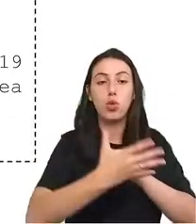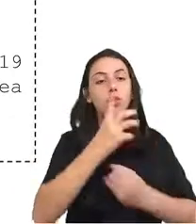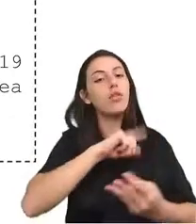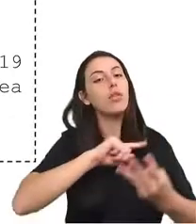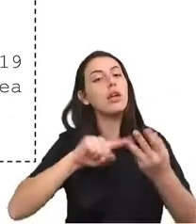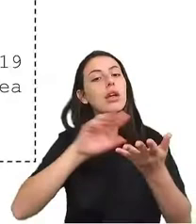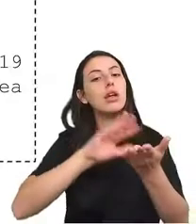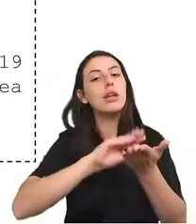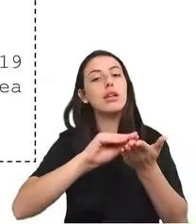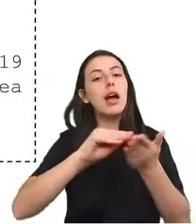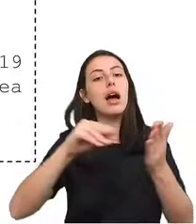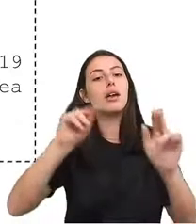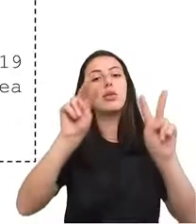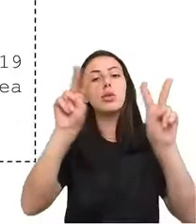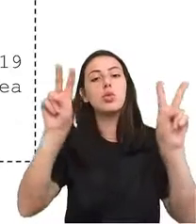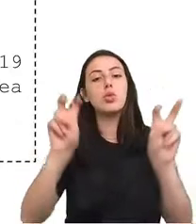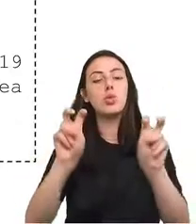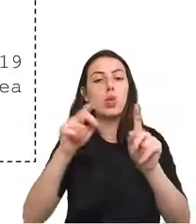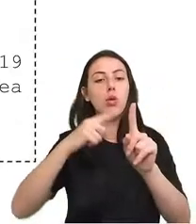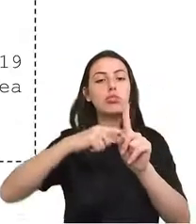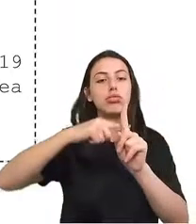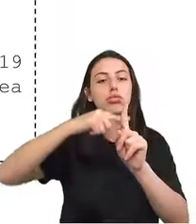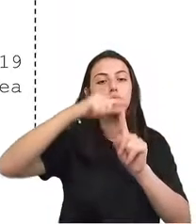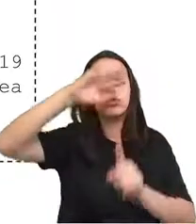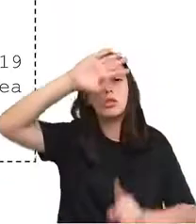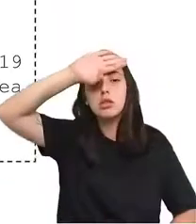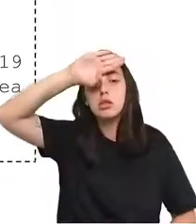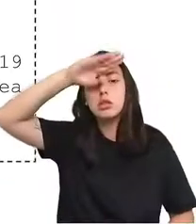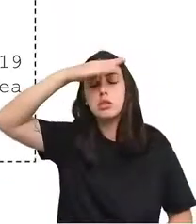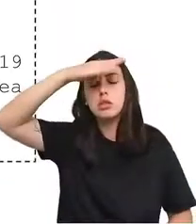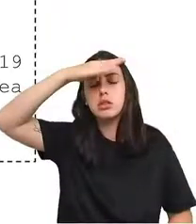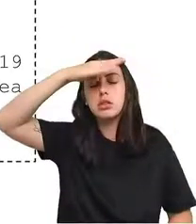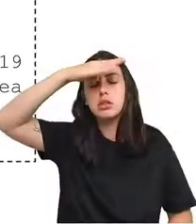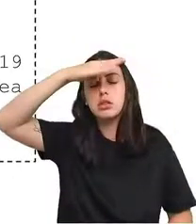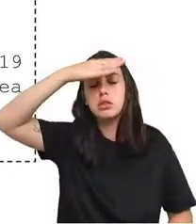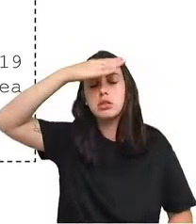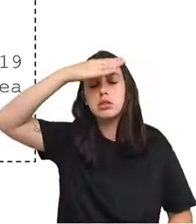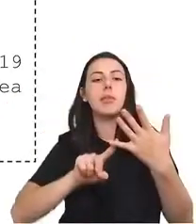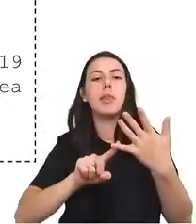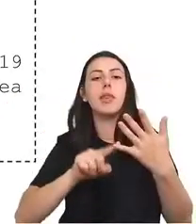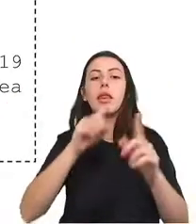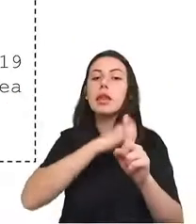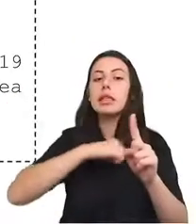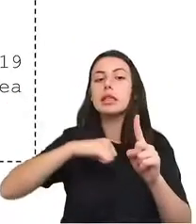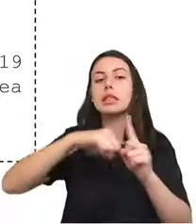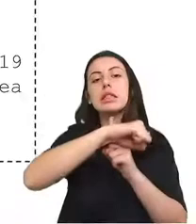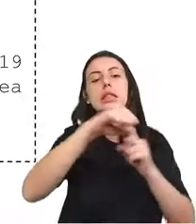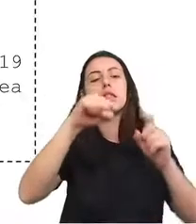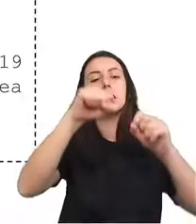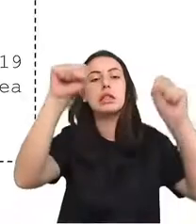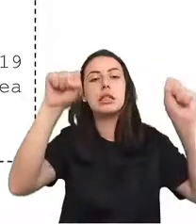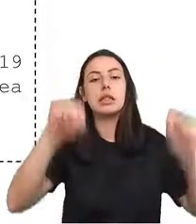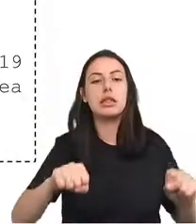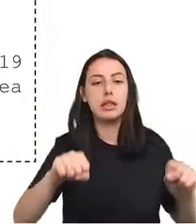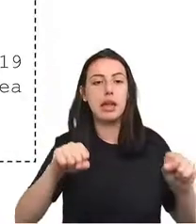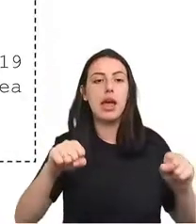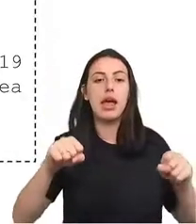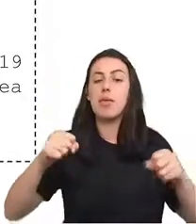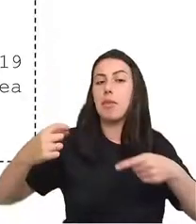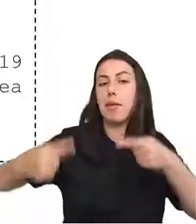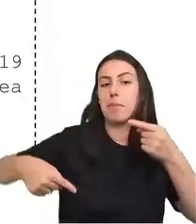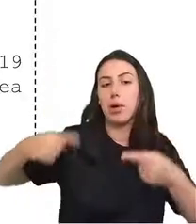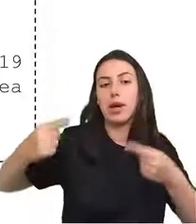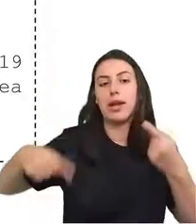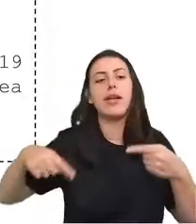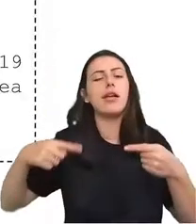deslocamento, economia, sistema político, etc. E aí nós comparamos esses dados com os dados disponíveis de 84 países